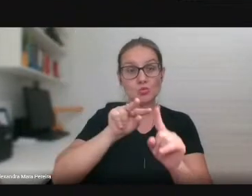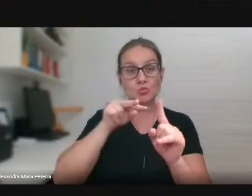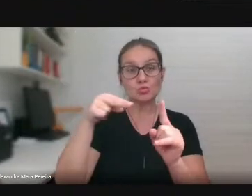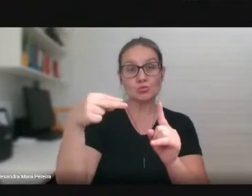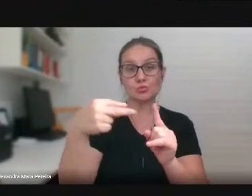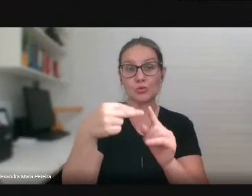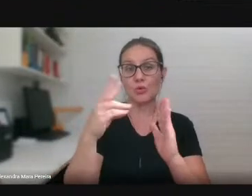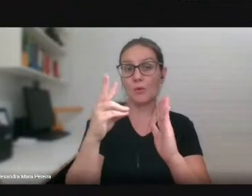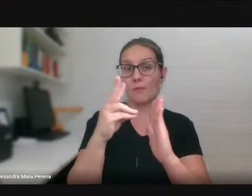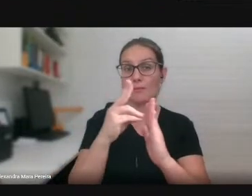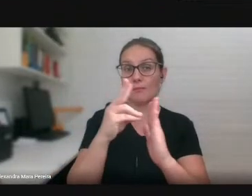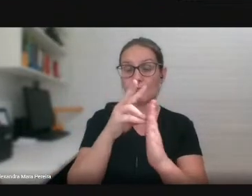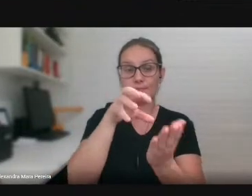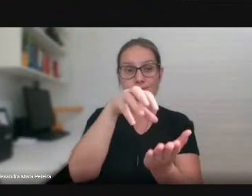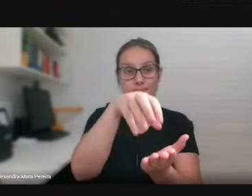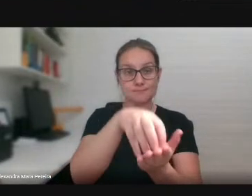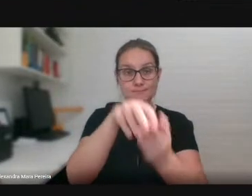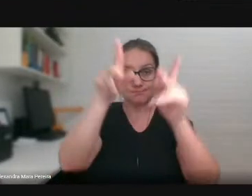indígena.